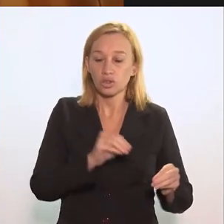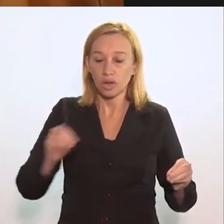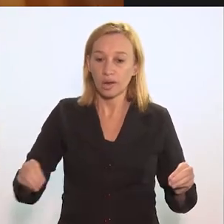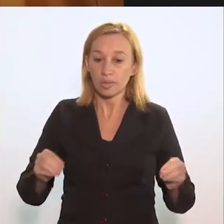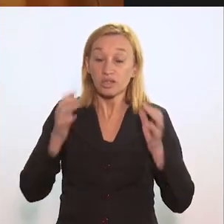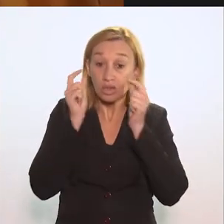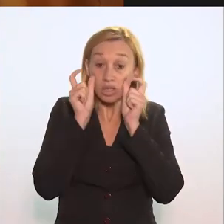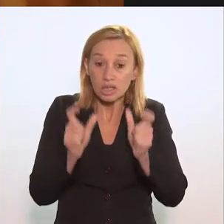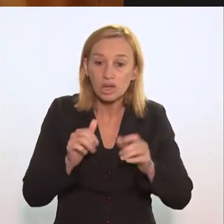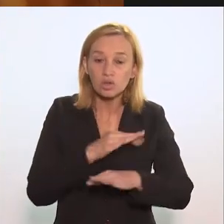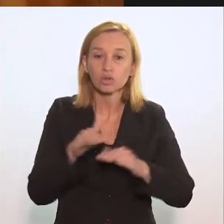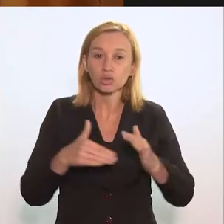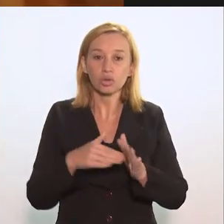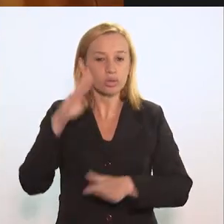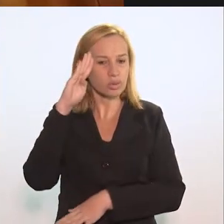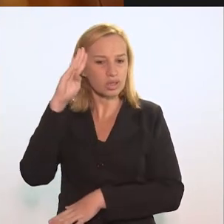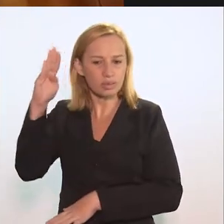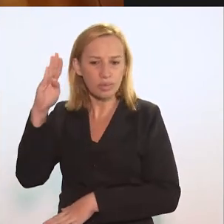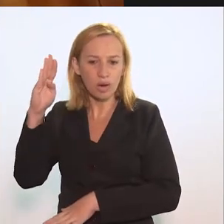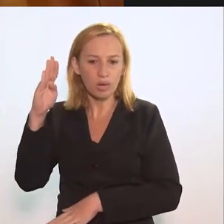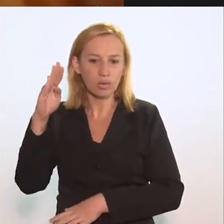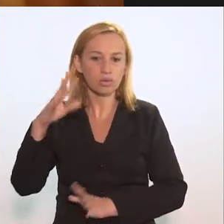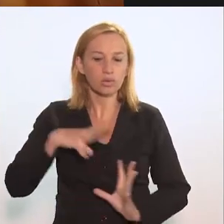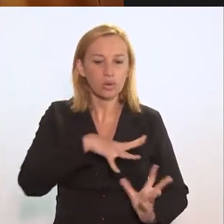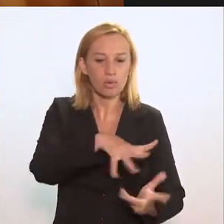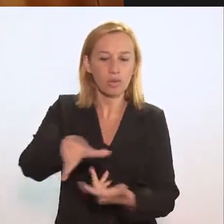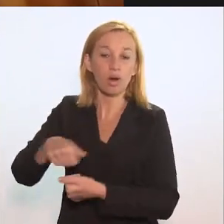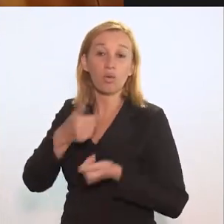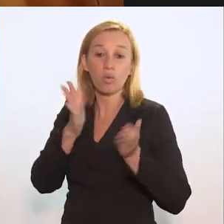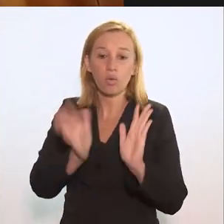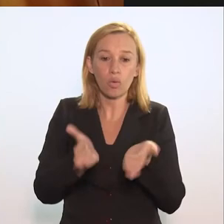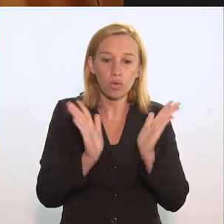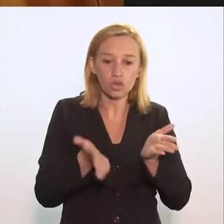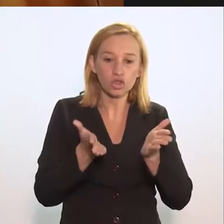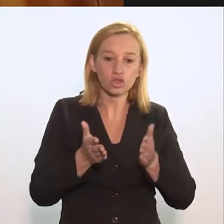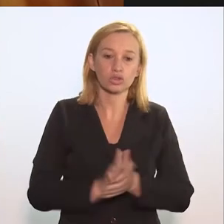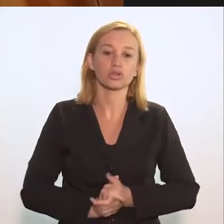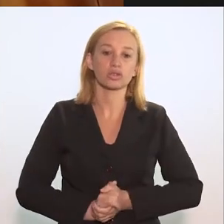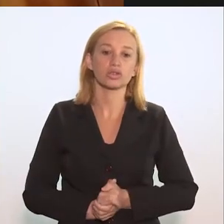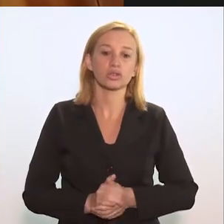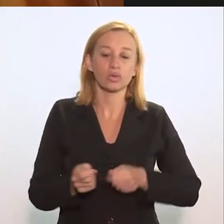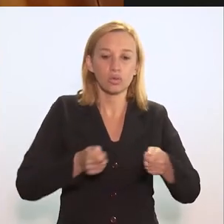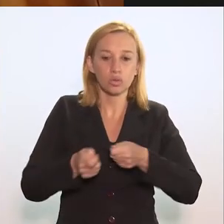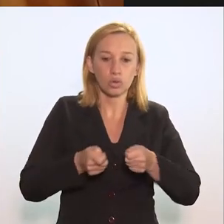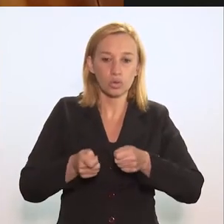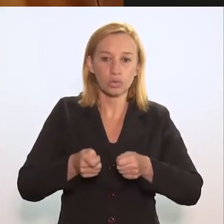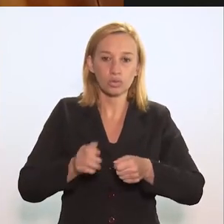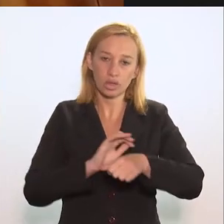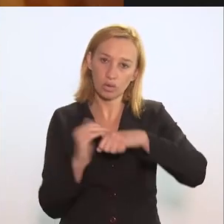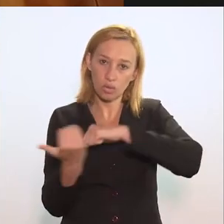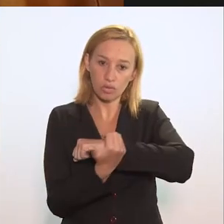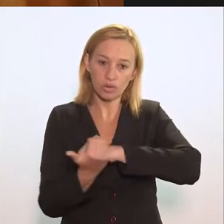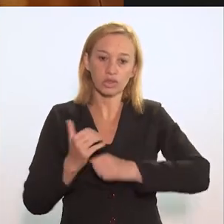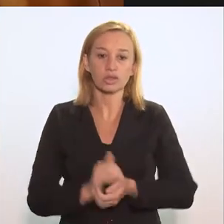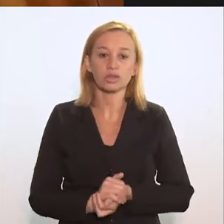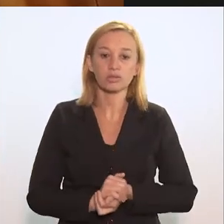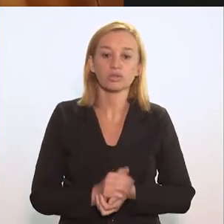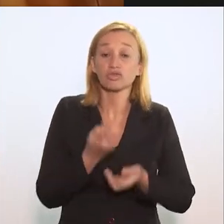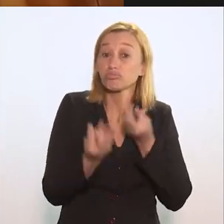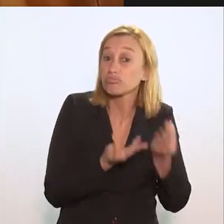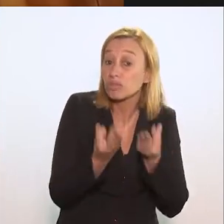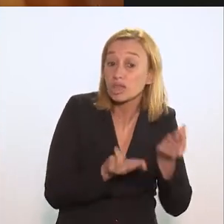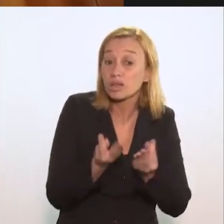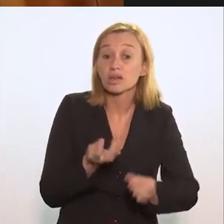esvaziamento ou deslocamento de atenção, porque toda prioridade a nível global hoje se concentra para a questão do controle da Covid,